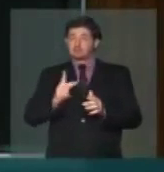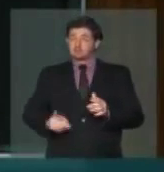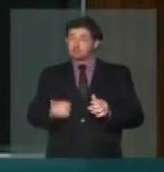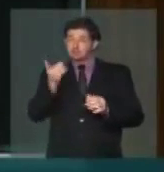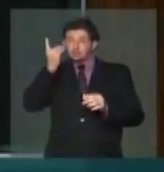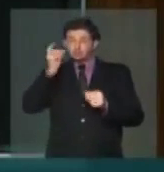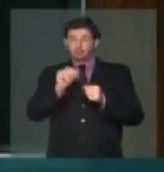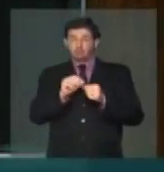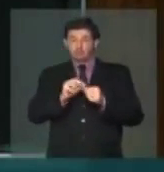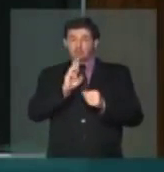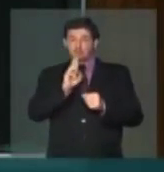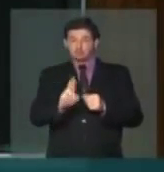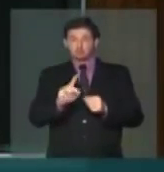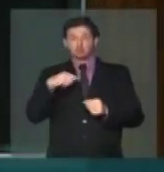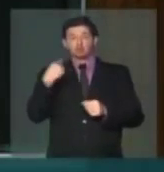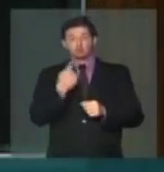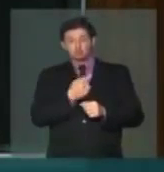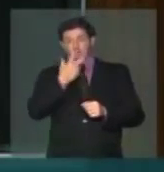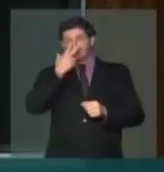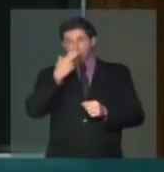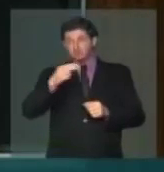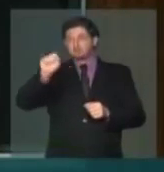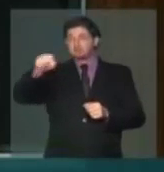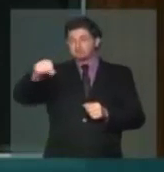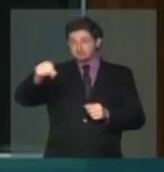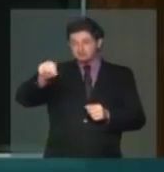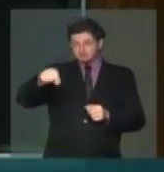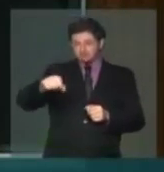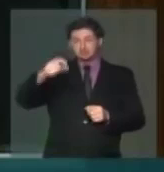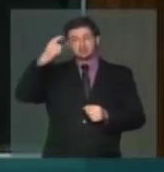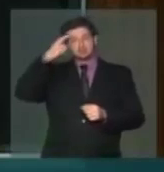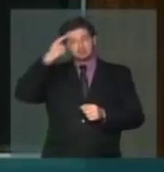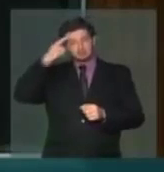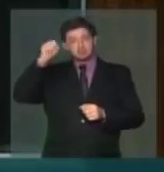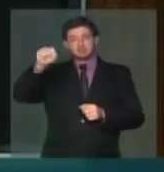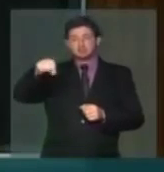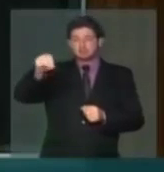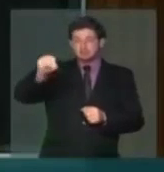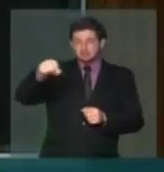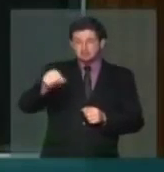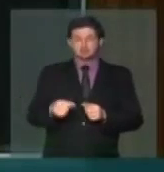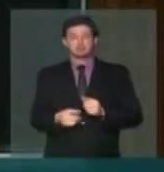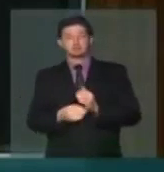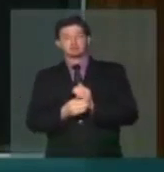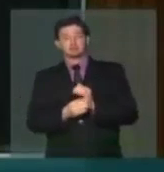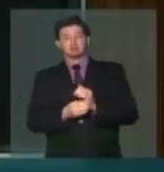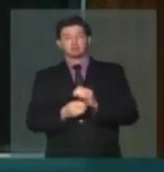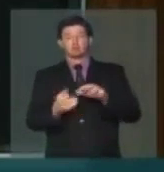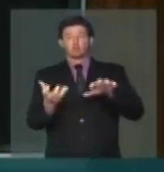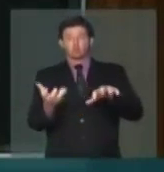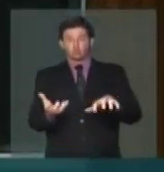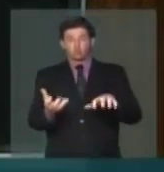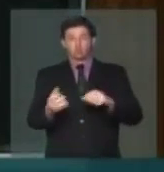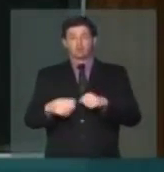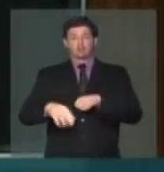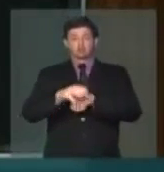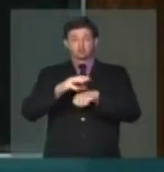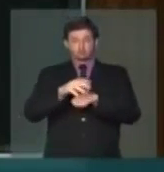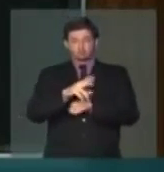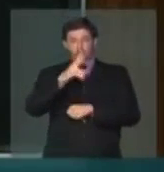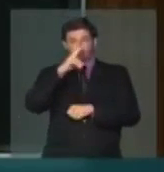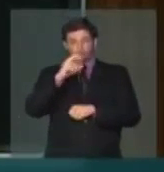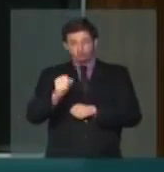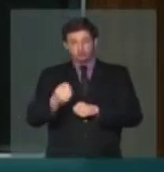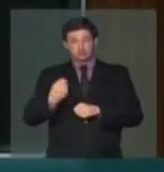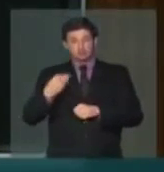Dilma. Nós achamos sim, pensamos sim, que só um Congresso constituinte, com a